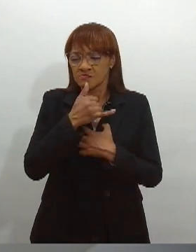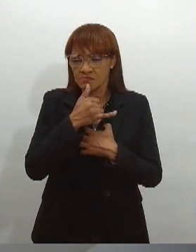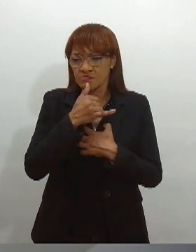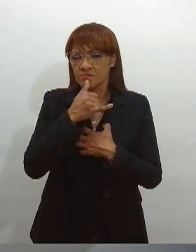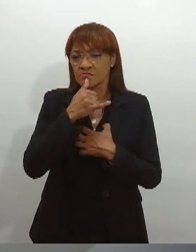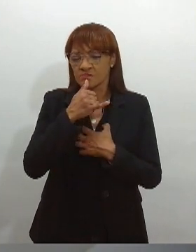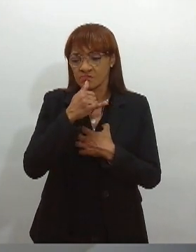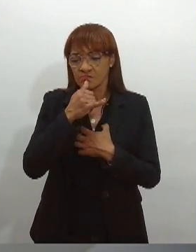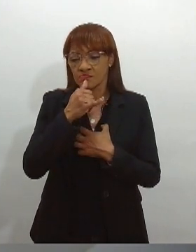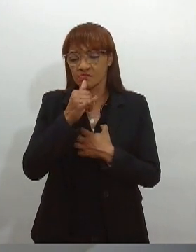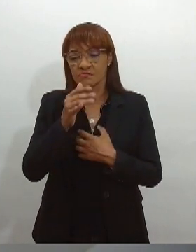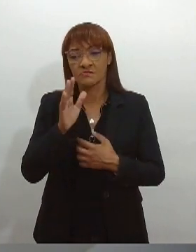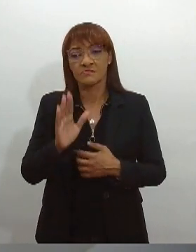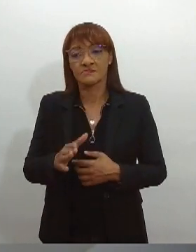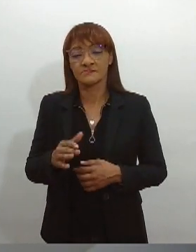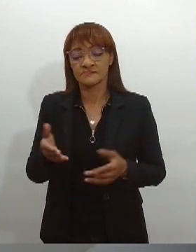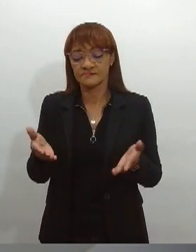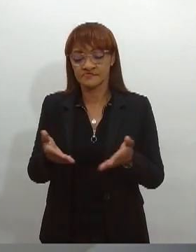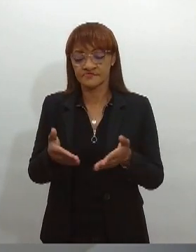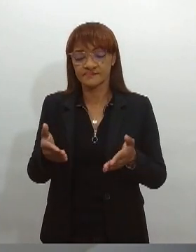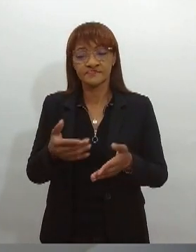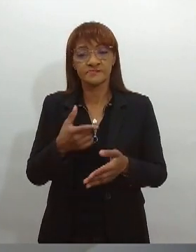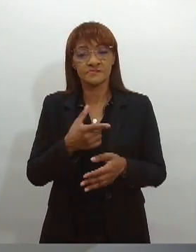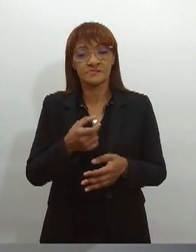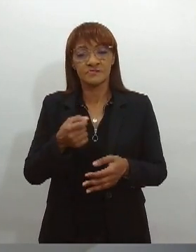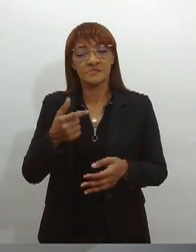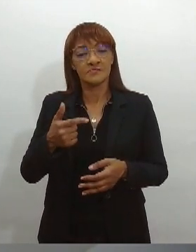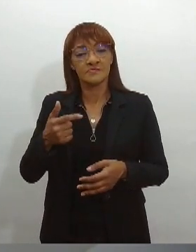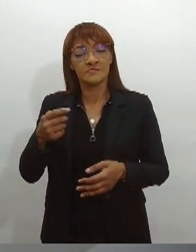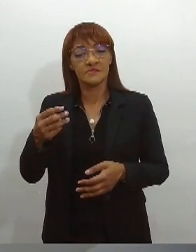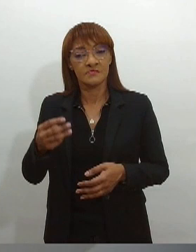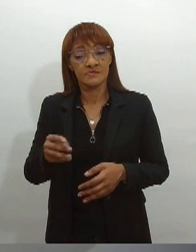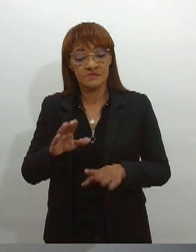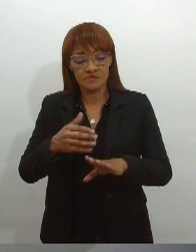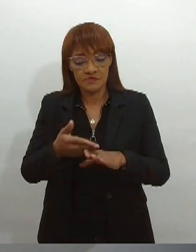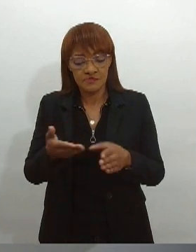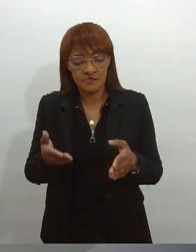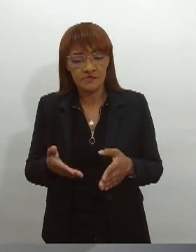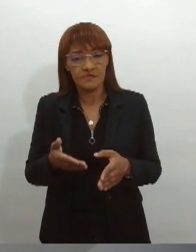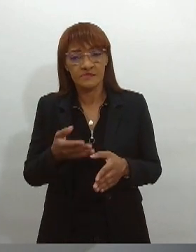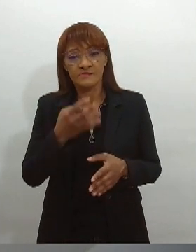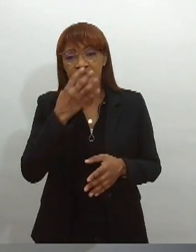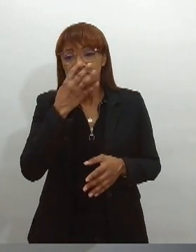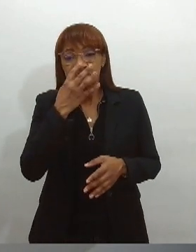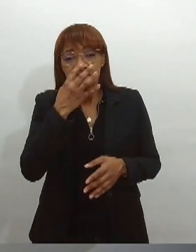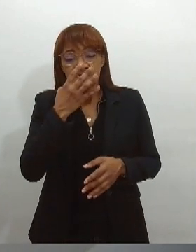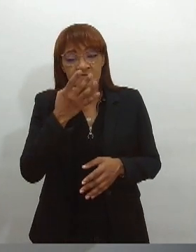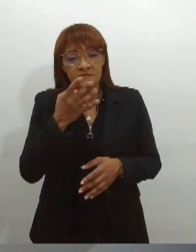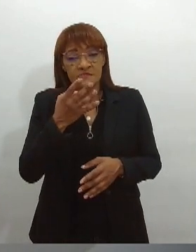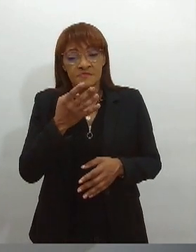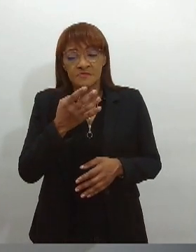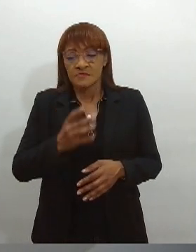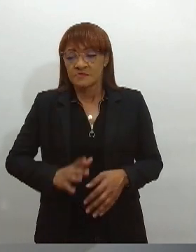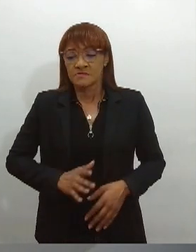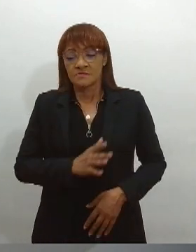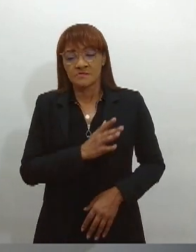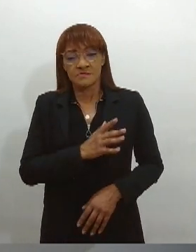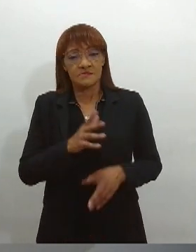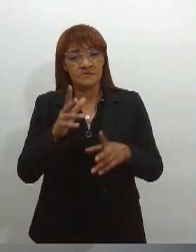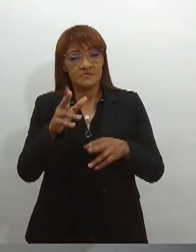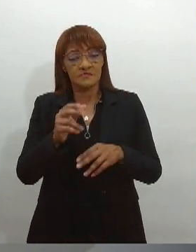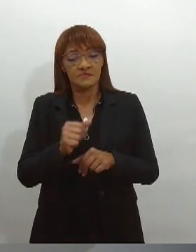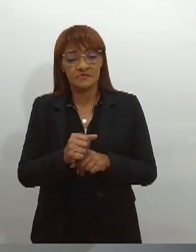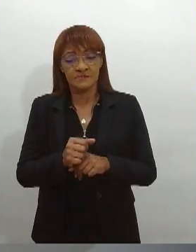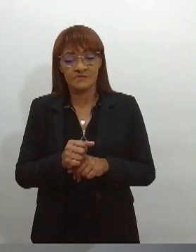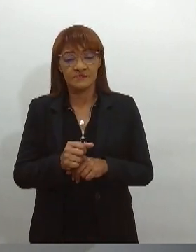2023 e a gente assiste a espetáculos desagradáveis, como foi o caso, né? Esse caso do Vini Júnior, que